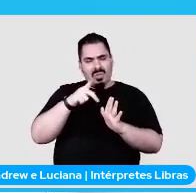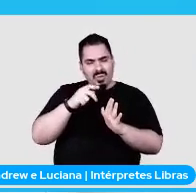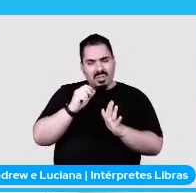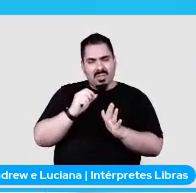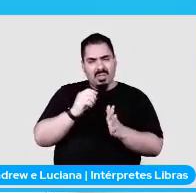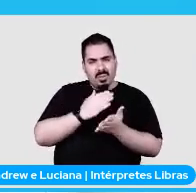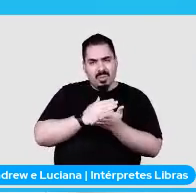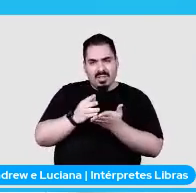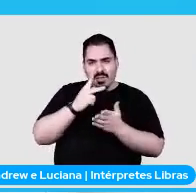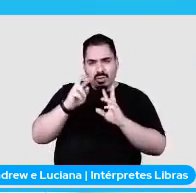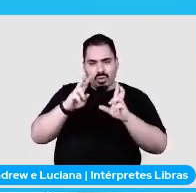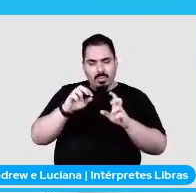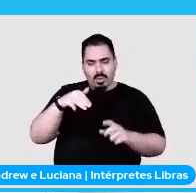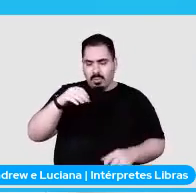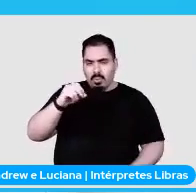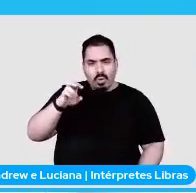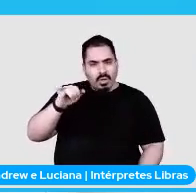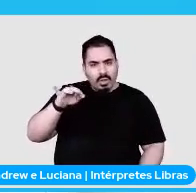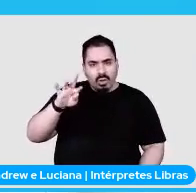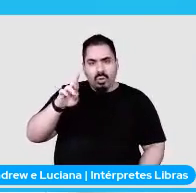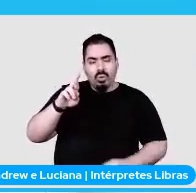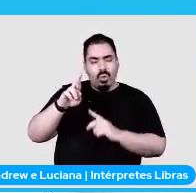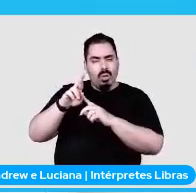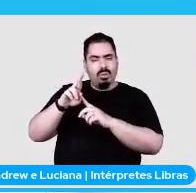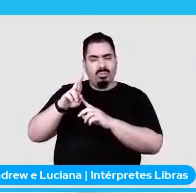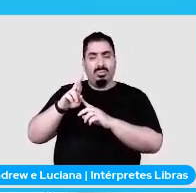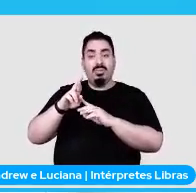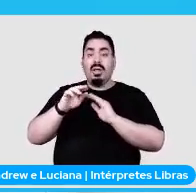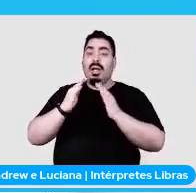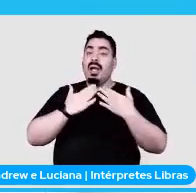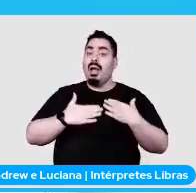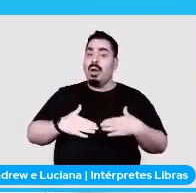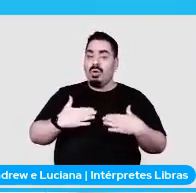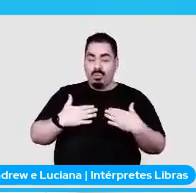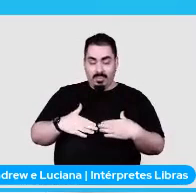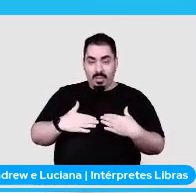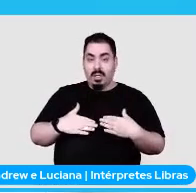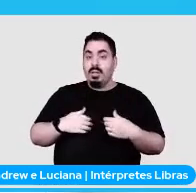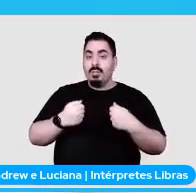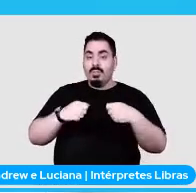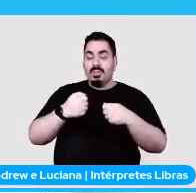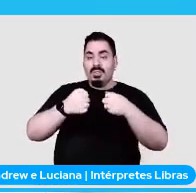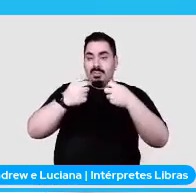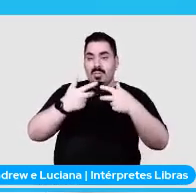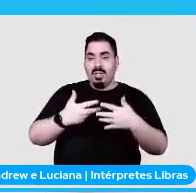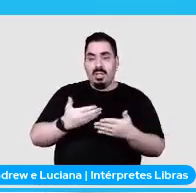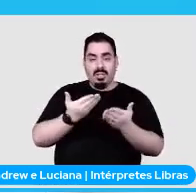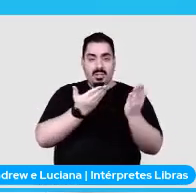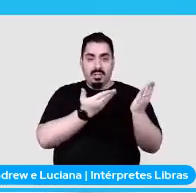Calma, eu preciso explicar algumas coisas do ScrapPi antes para poder vocês entenderem como